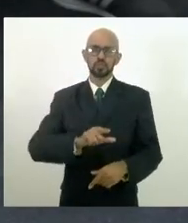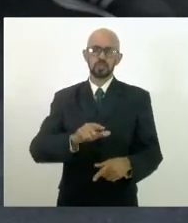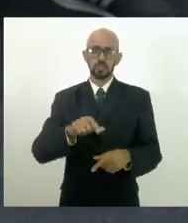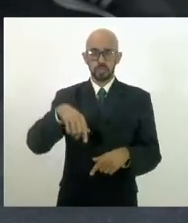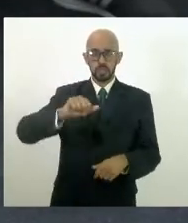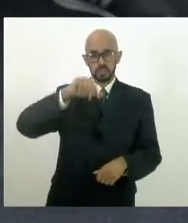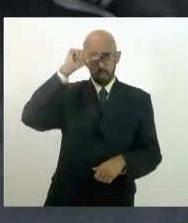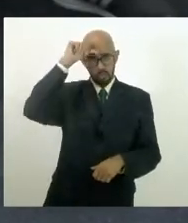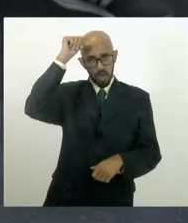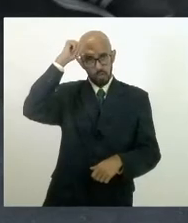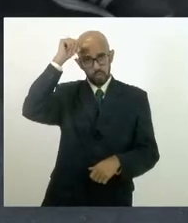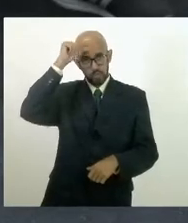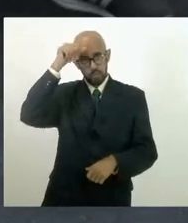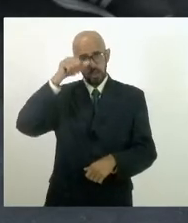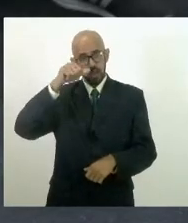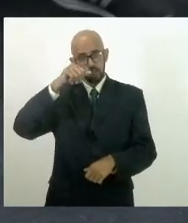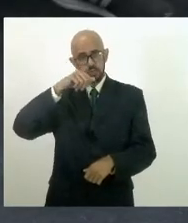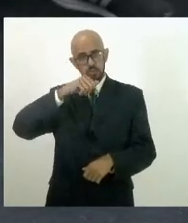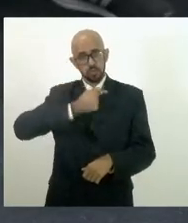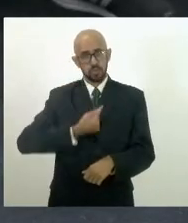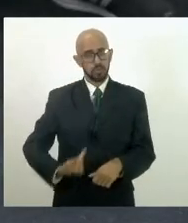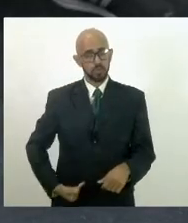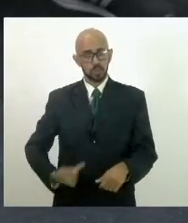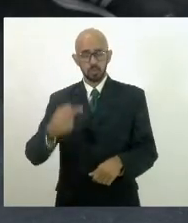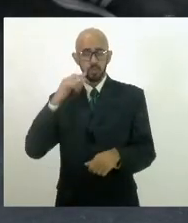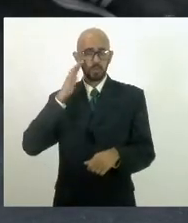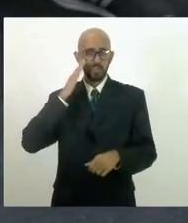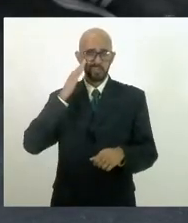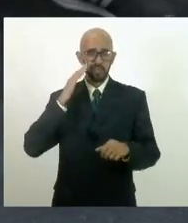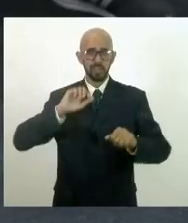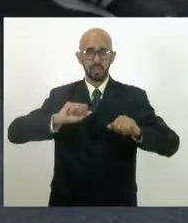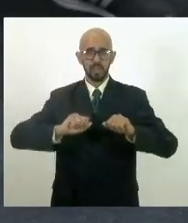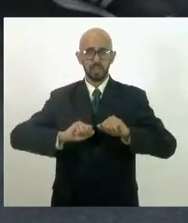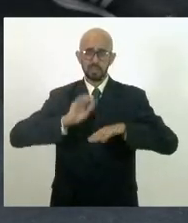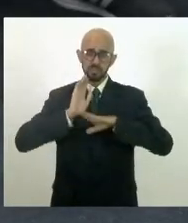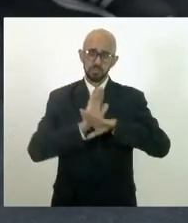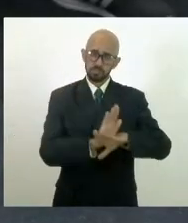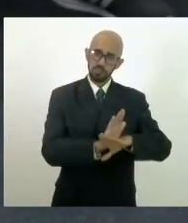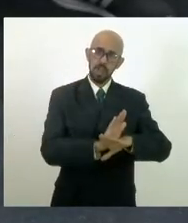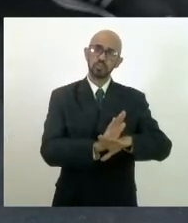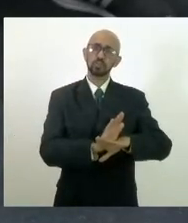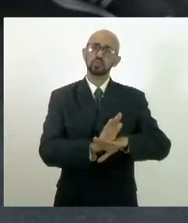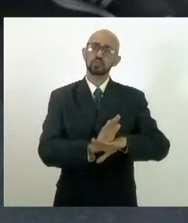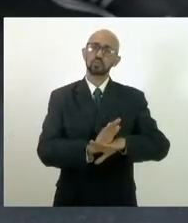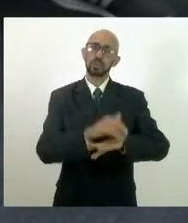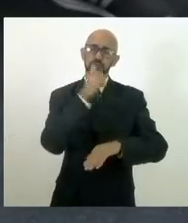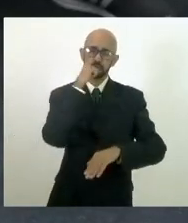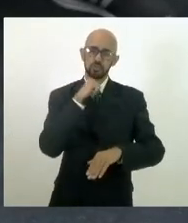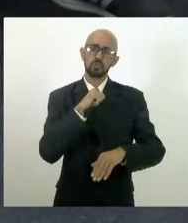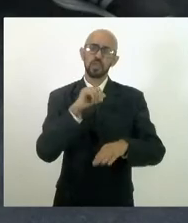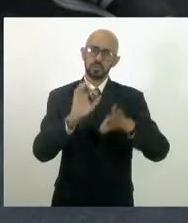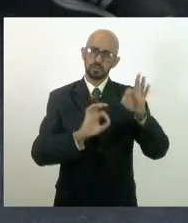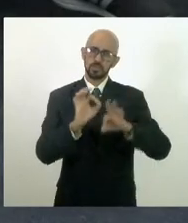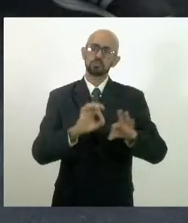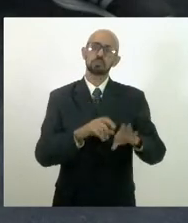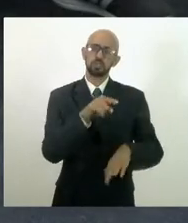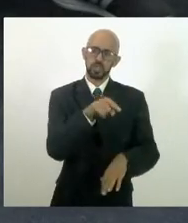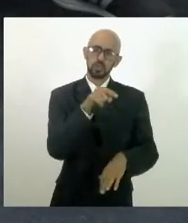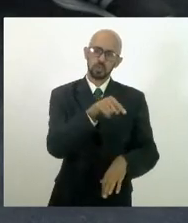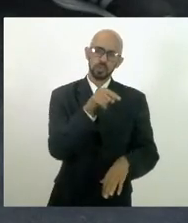entenda que esse projeto ajuda as mulheres do Estado do Rio de Janeiro. É fundamental